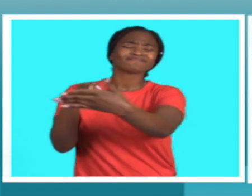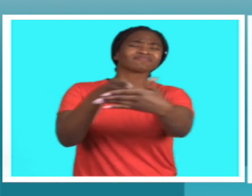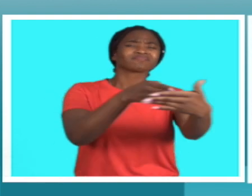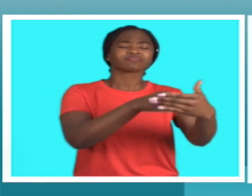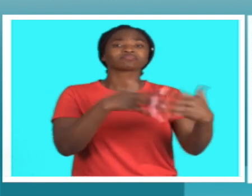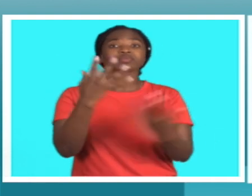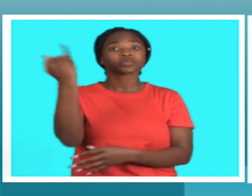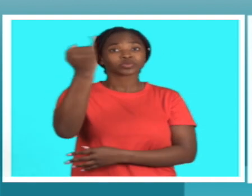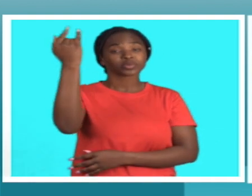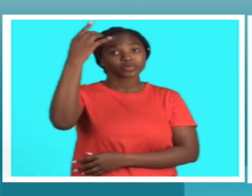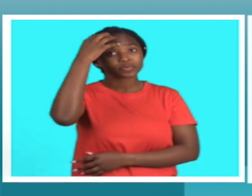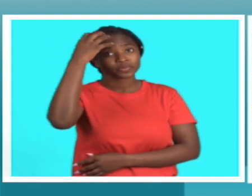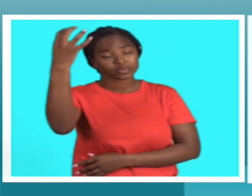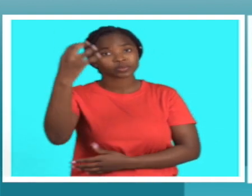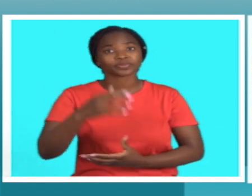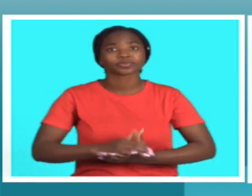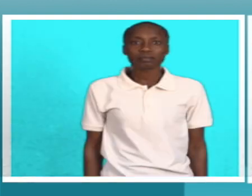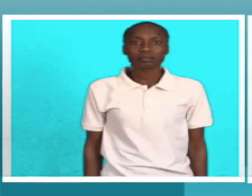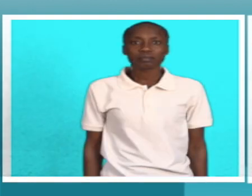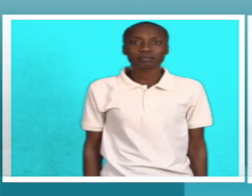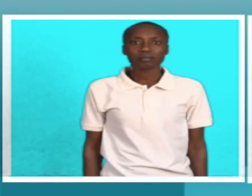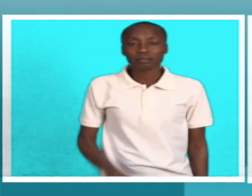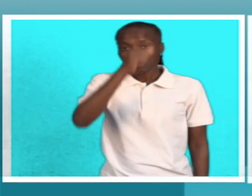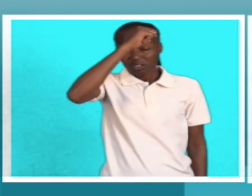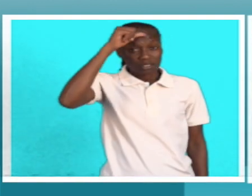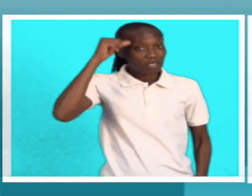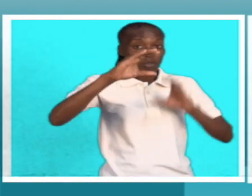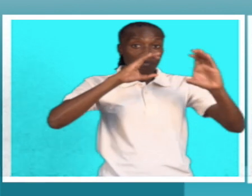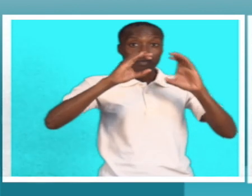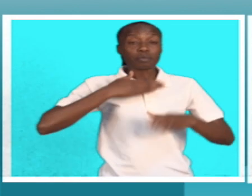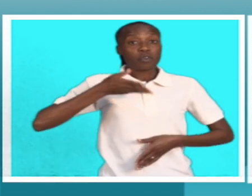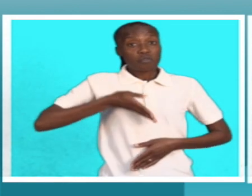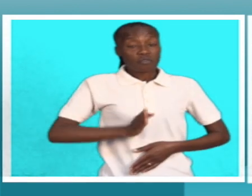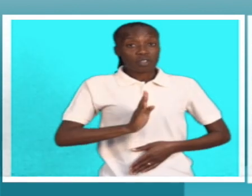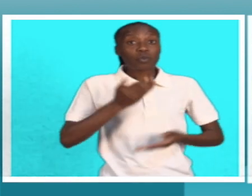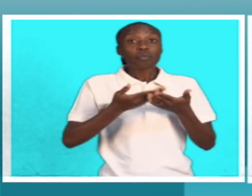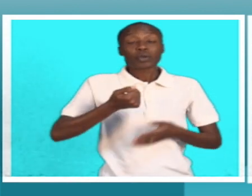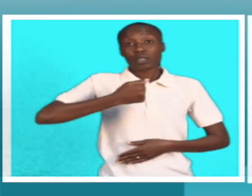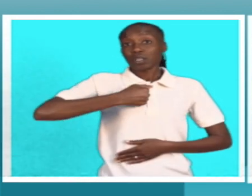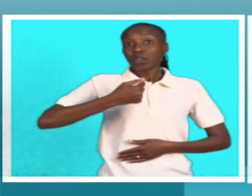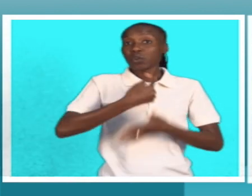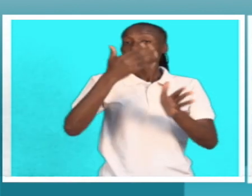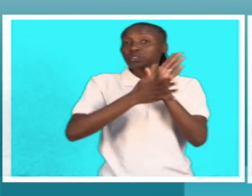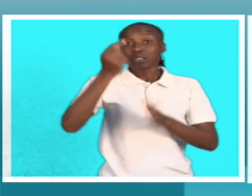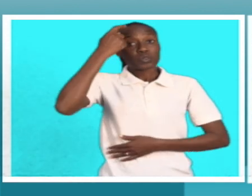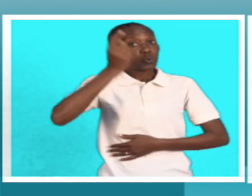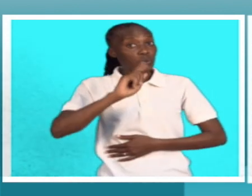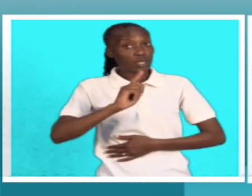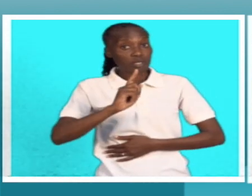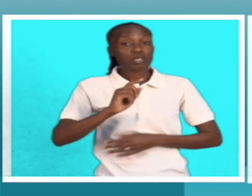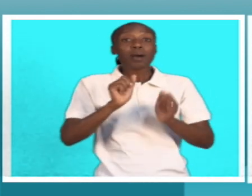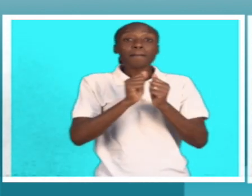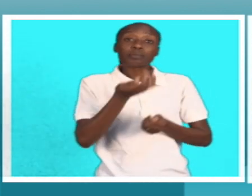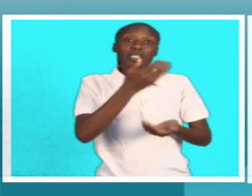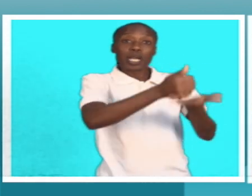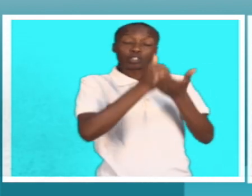barreiras começam na família e em instituições públicas. Eu tenho dificuldades para me comunicar com o meu filho, porque eu não sei falar língua de sinais. E quando pedimos